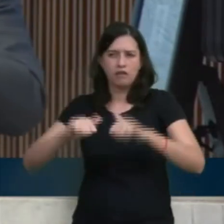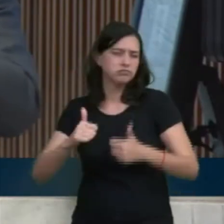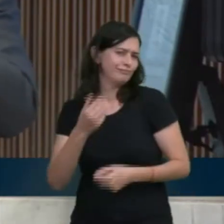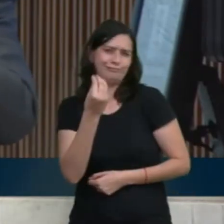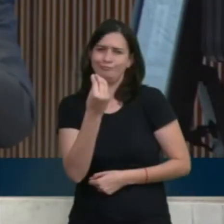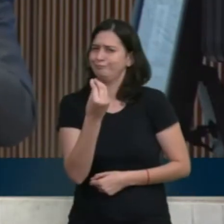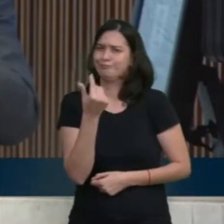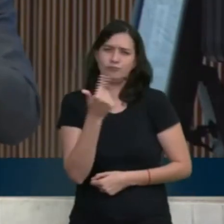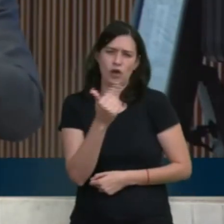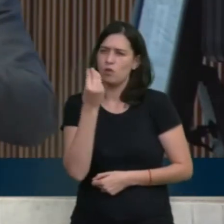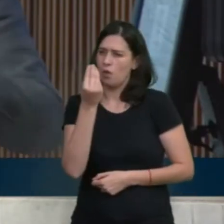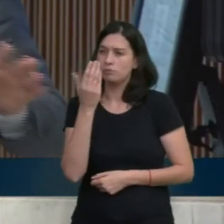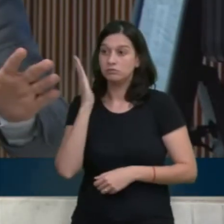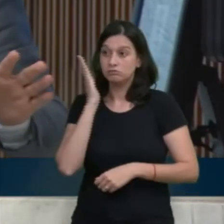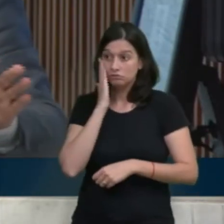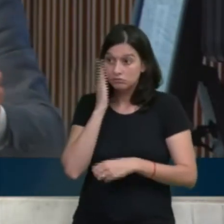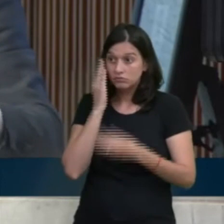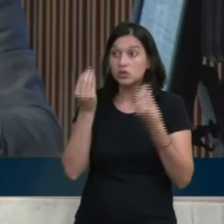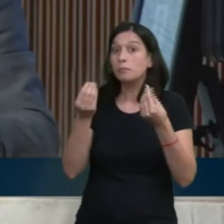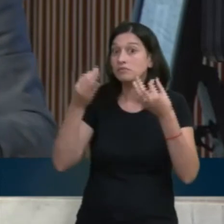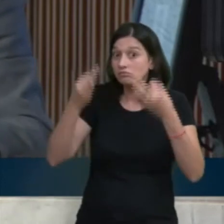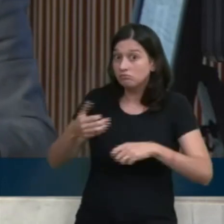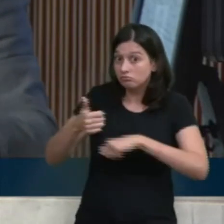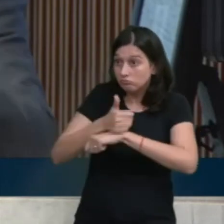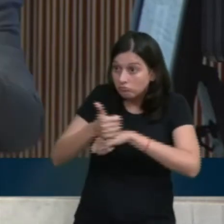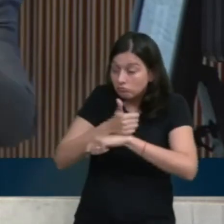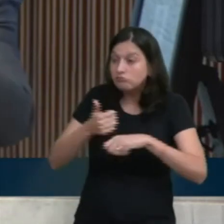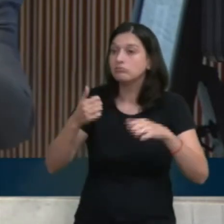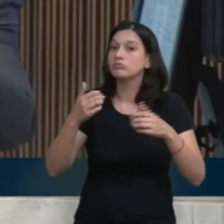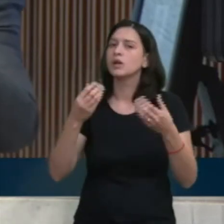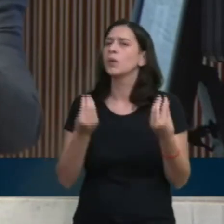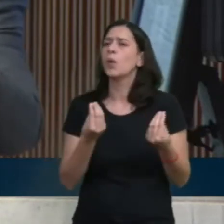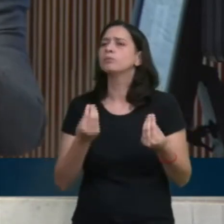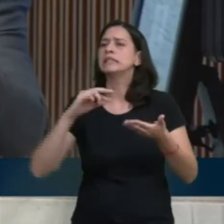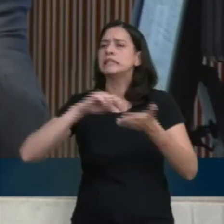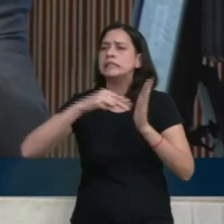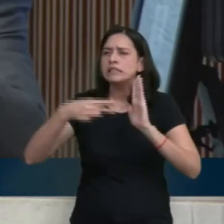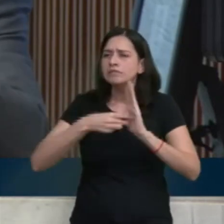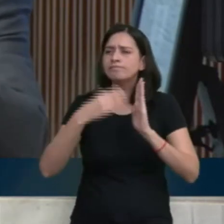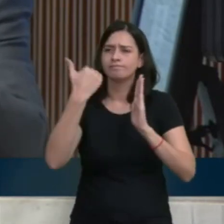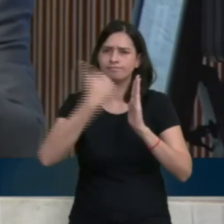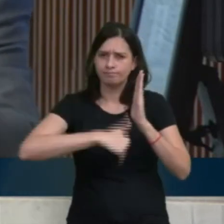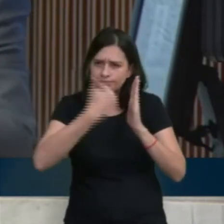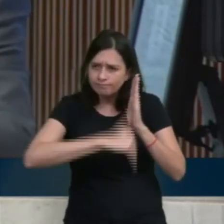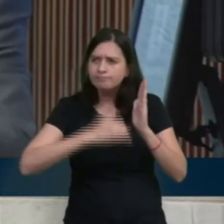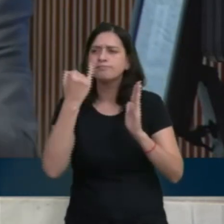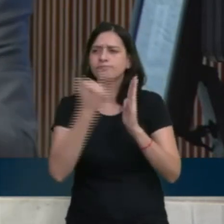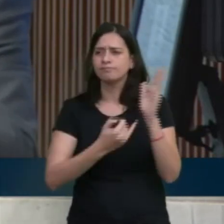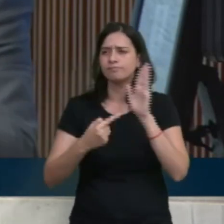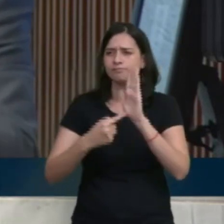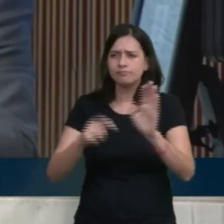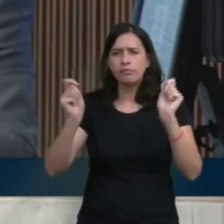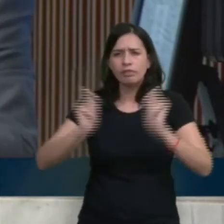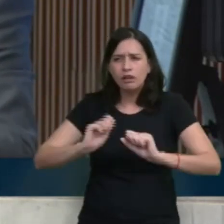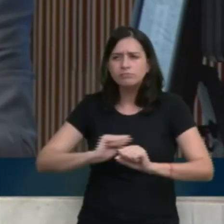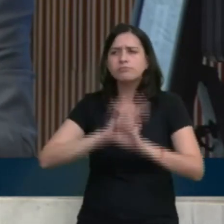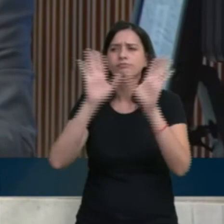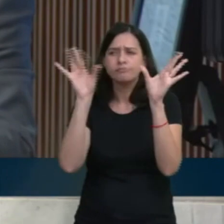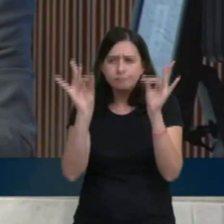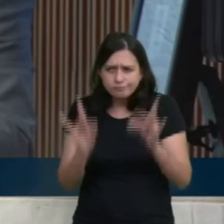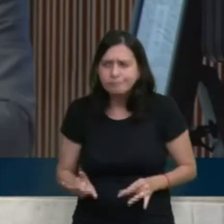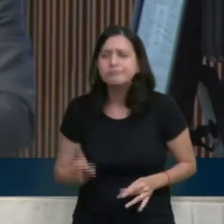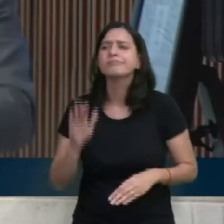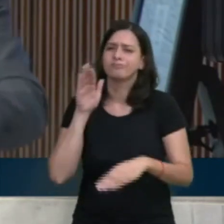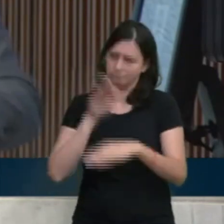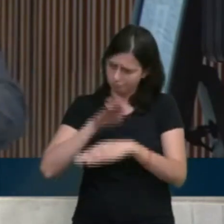emprego e renda. A renúncia é um instrumento que, quando usada de forma legal e transparente, traz o bem para o estado.